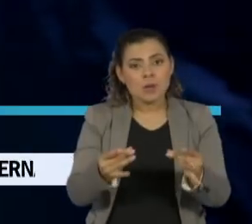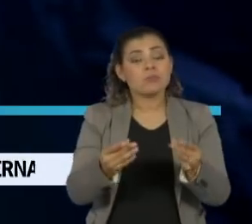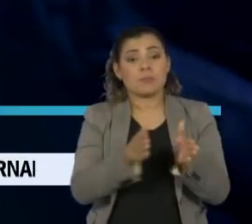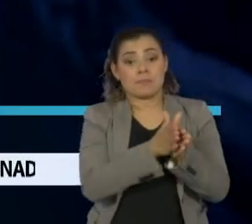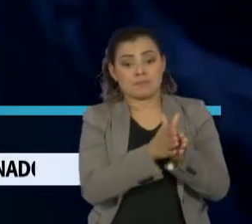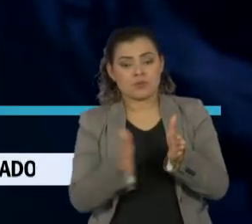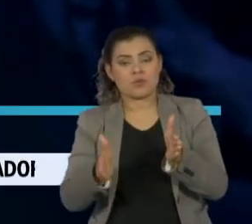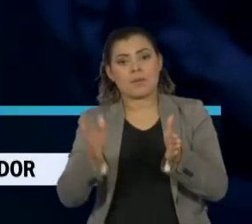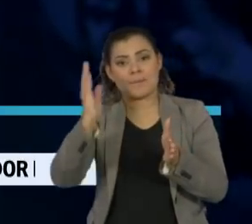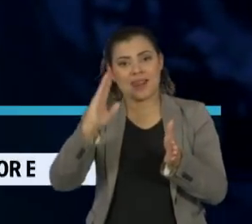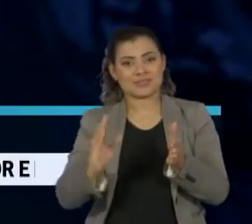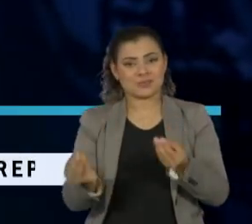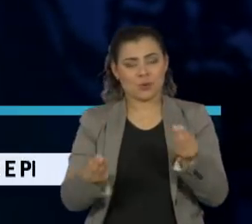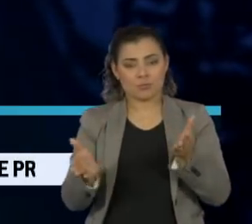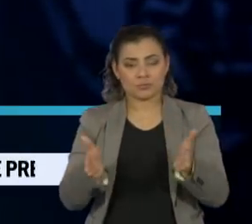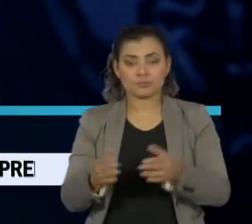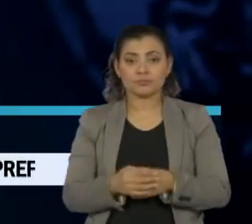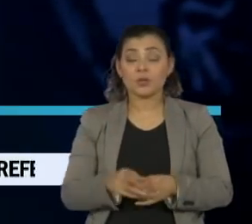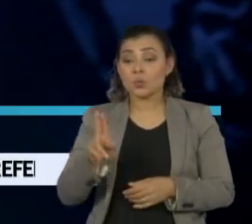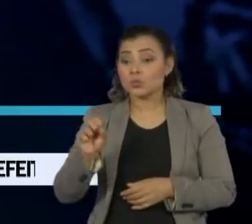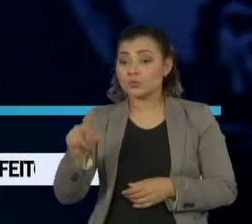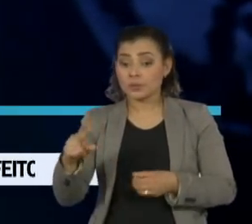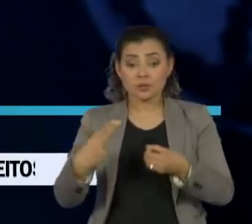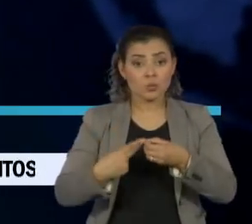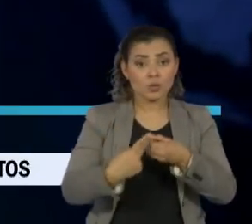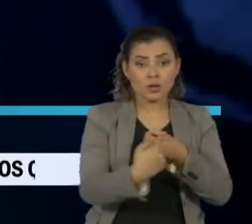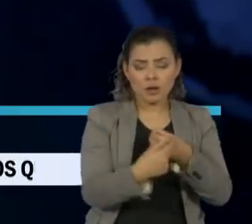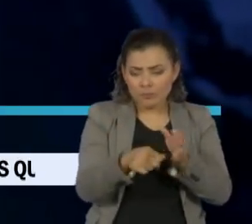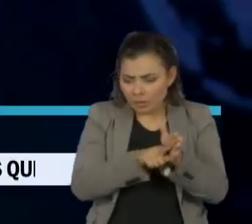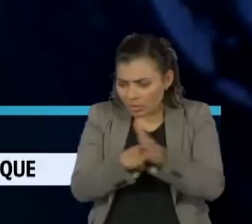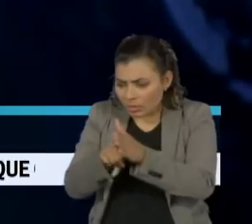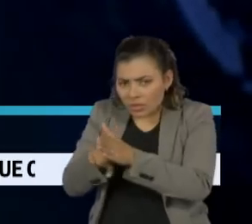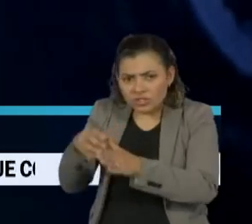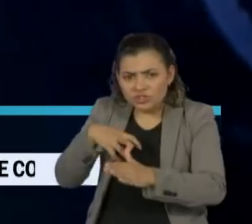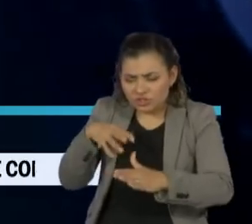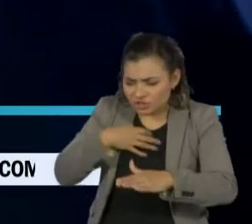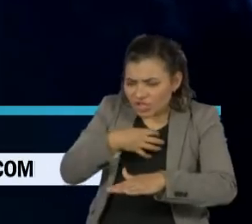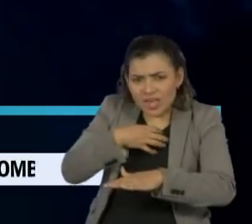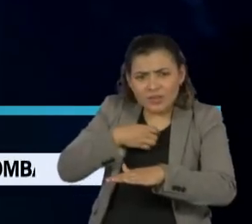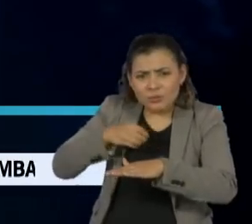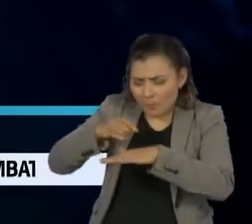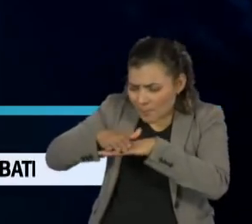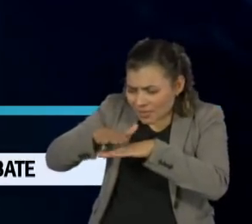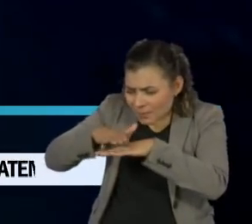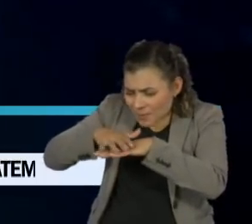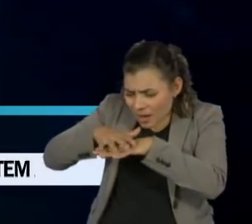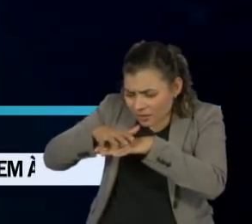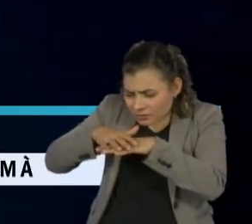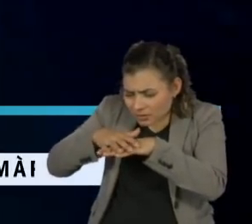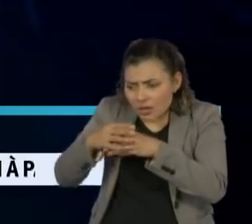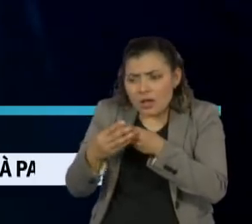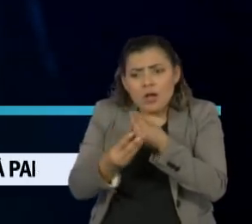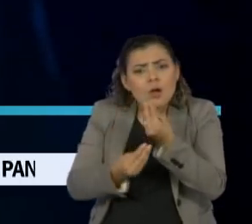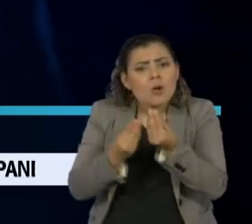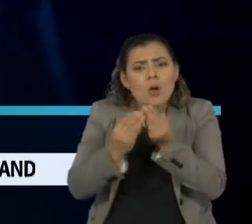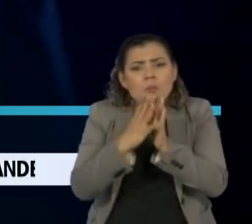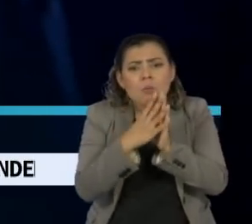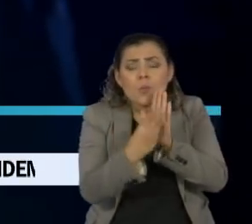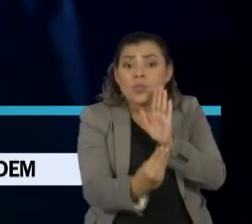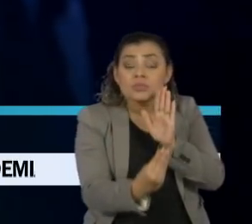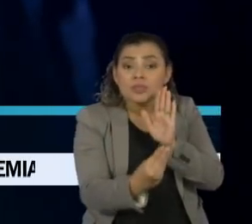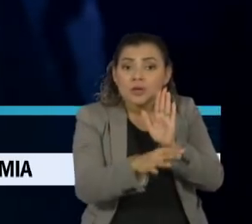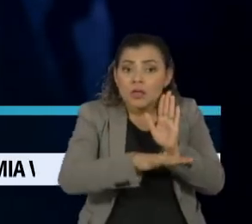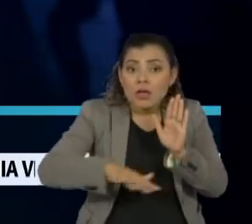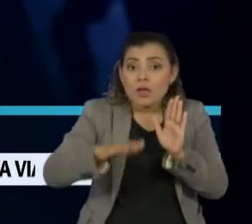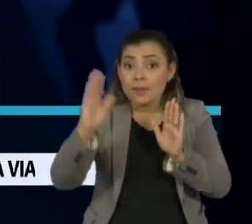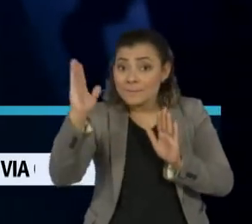Pesquisadores da USP e da Unicamp desenvolveram um modelo matemático que prevê como o novo coronavírus vai se espalhar nos estados do Rio de Janeiro e